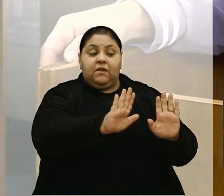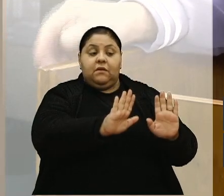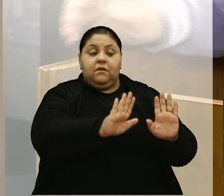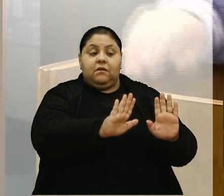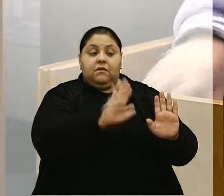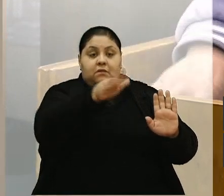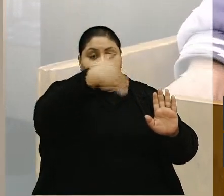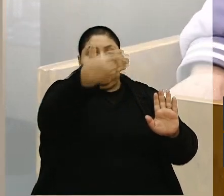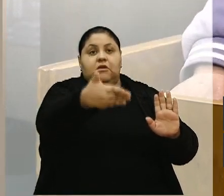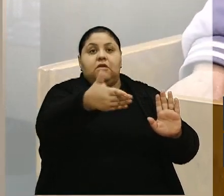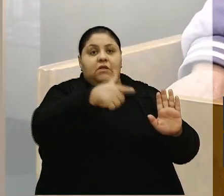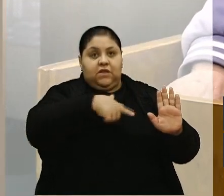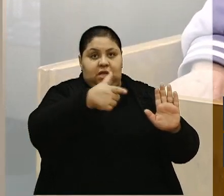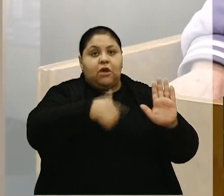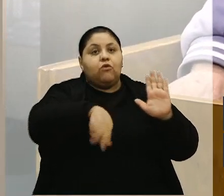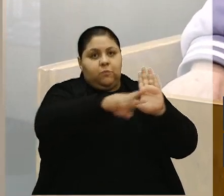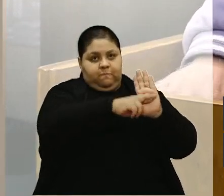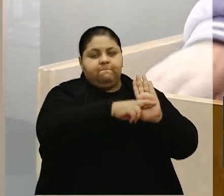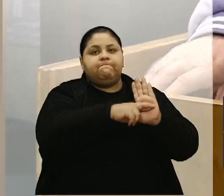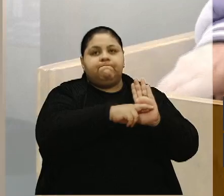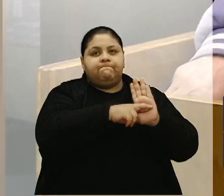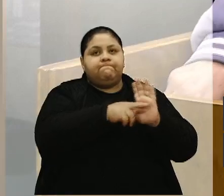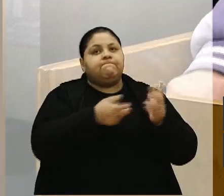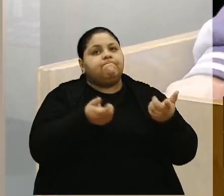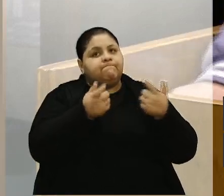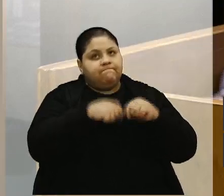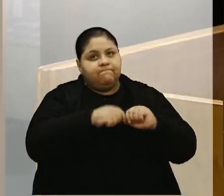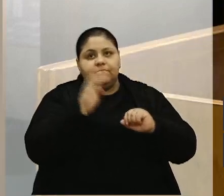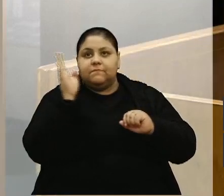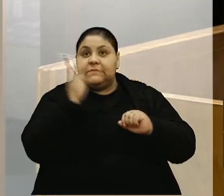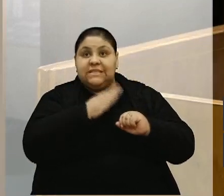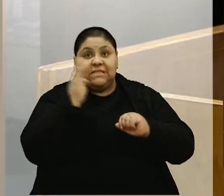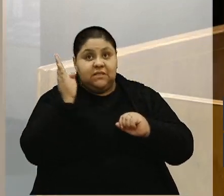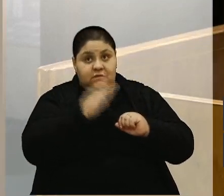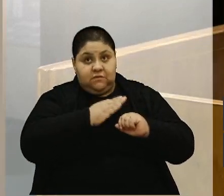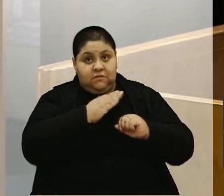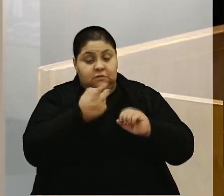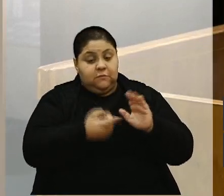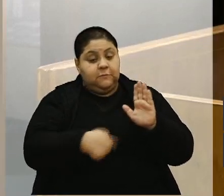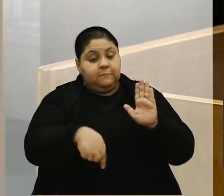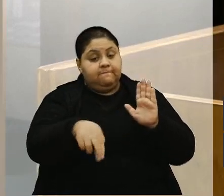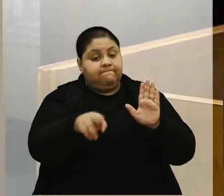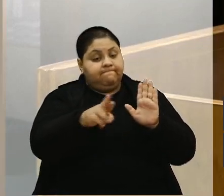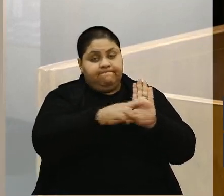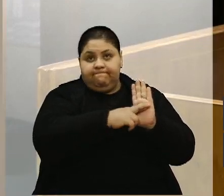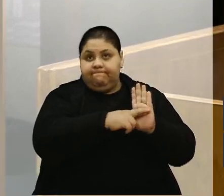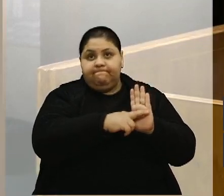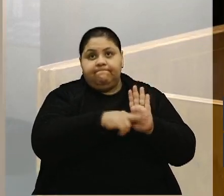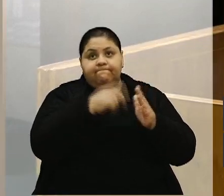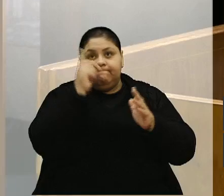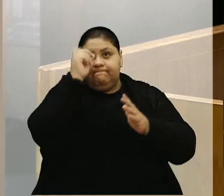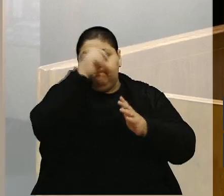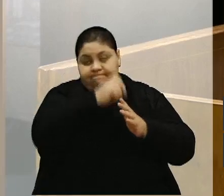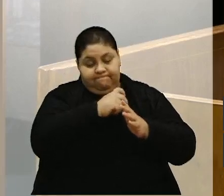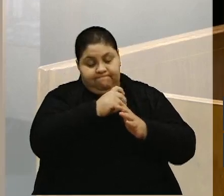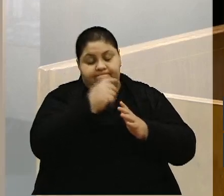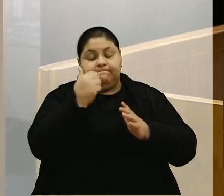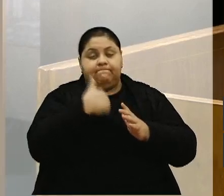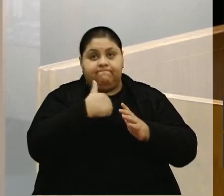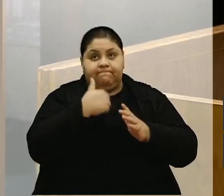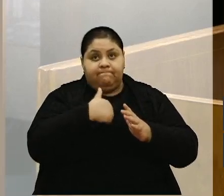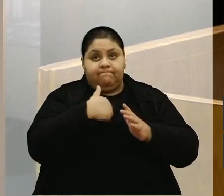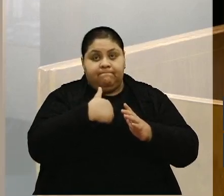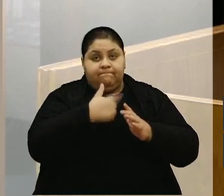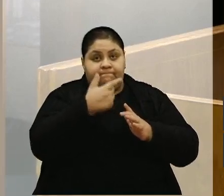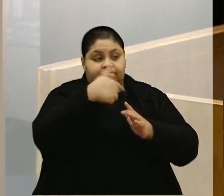ali na frente terão o seu retorno. Eles precisam imediatamente de retorno, senão fica difícil para eu até ir